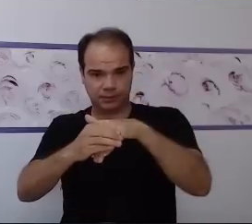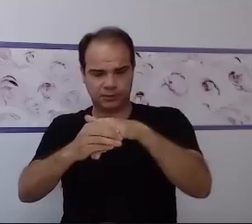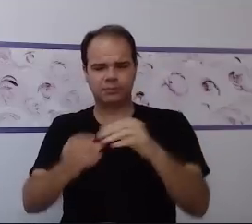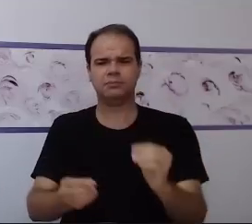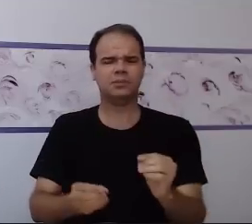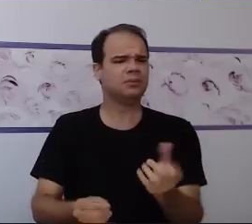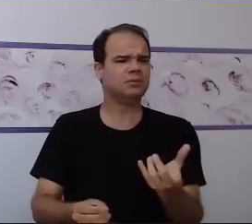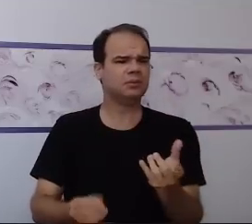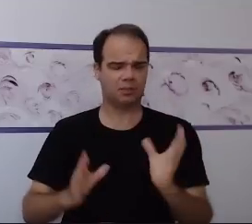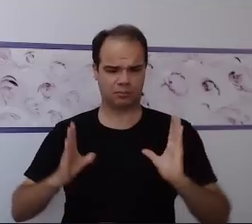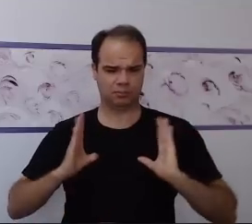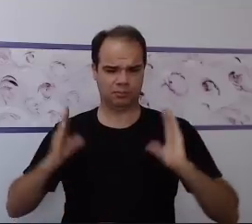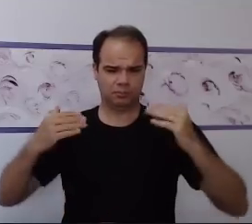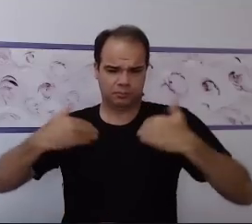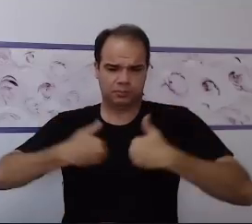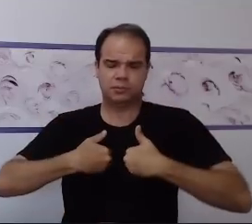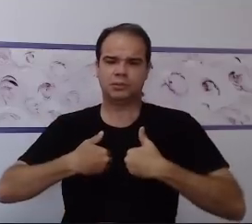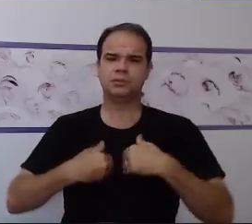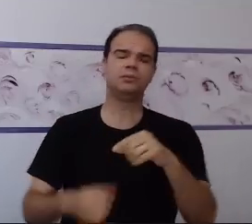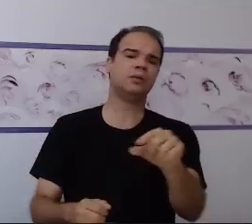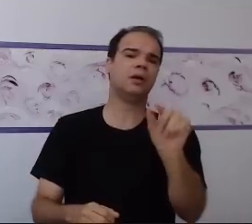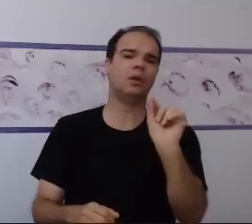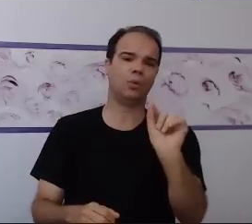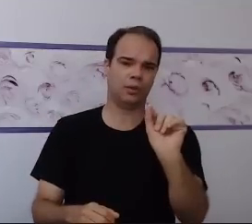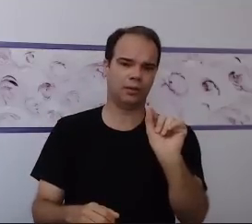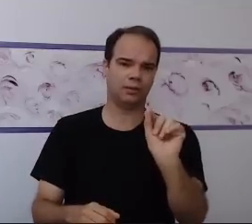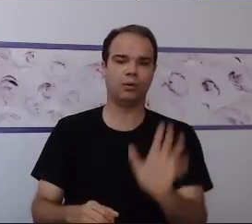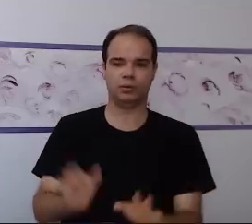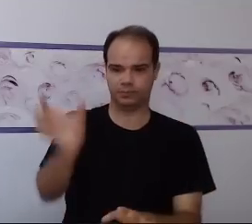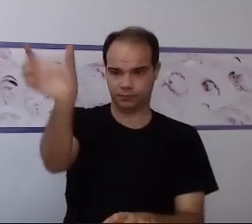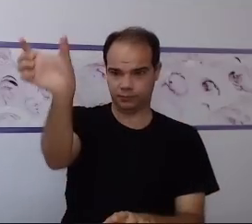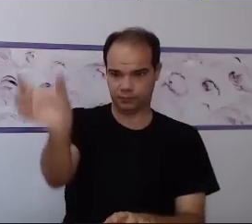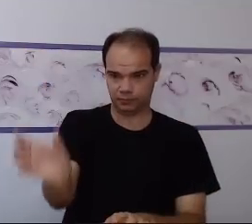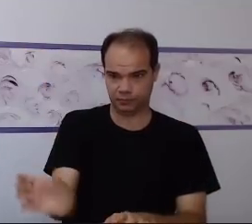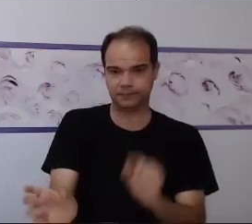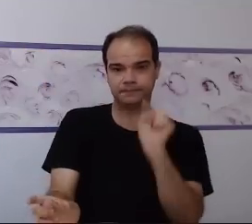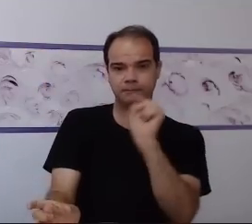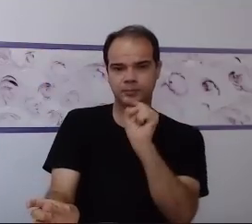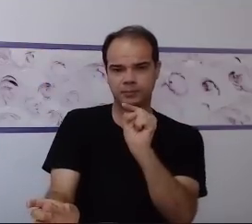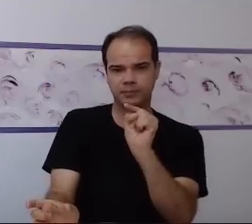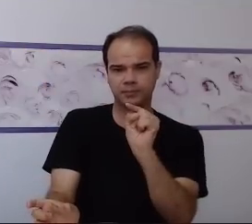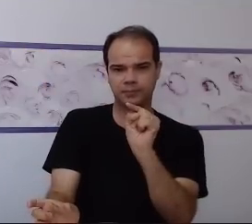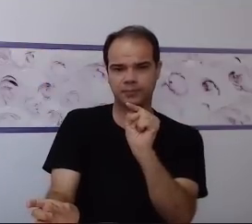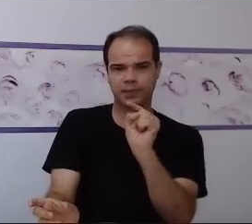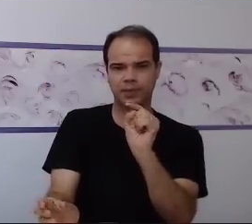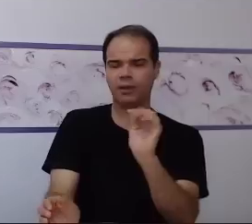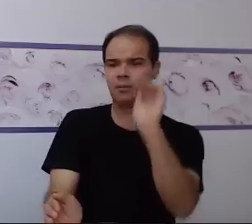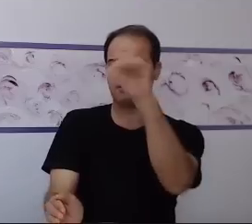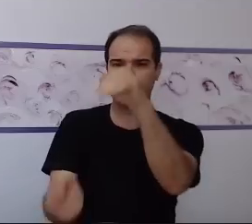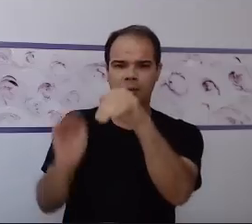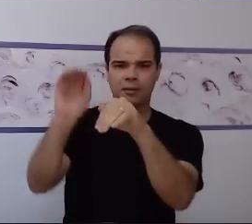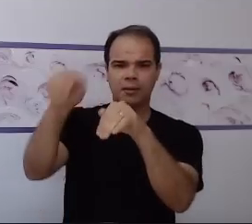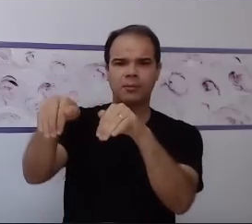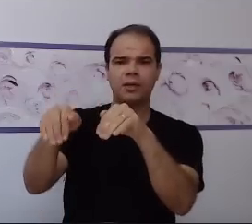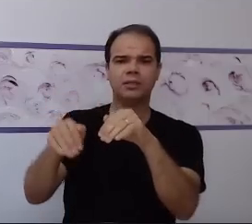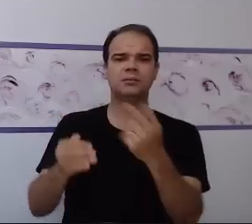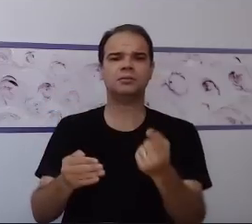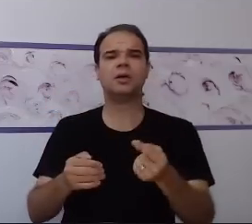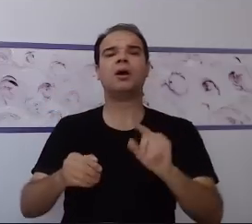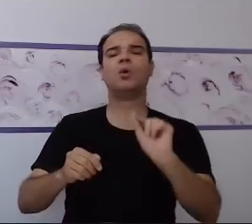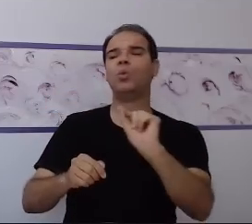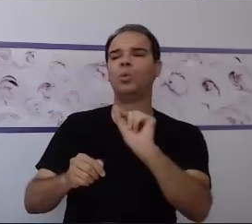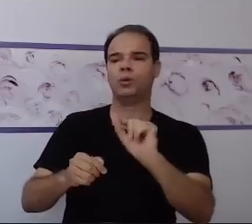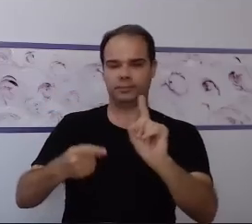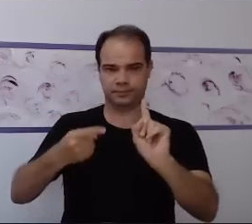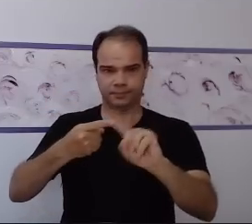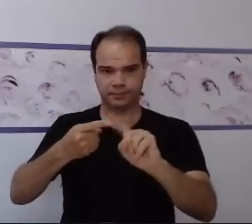do espectro autista? É um transtorno que acomete o indivíduo, acarretando comprometimento nas áreas da